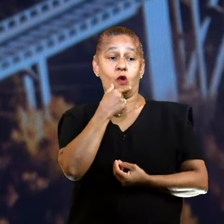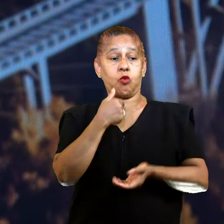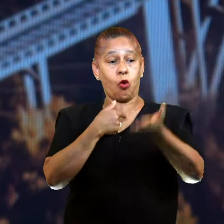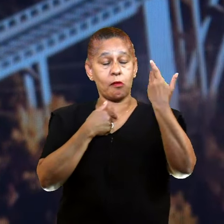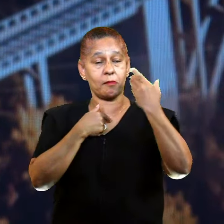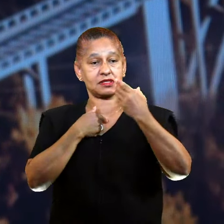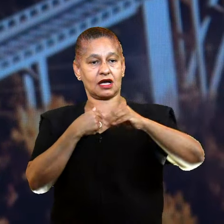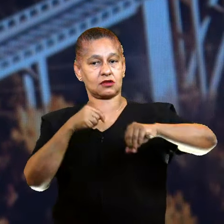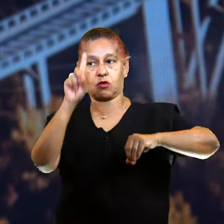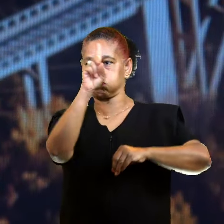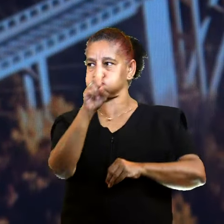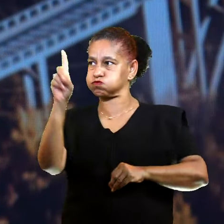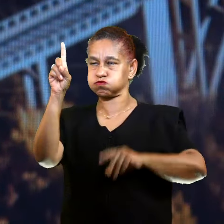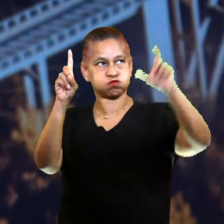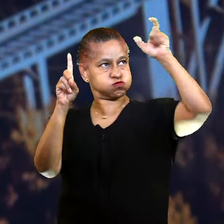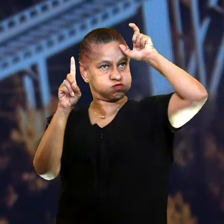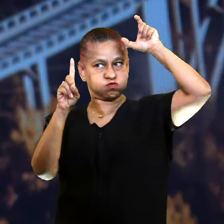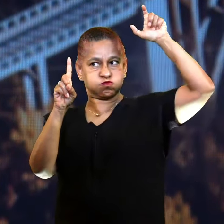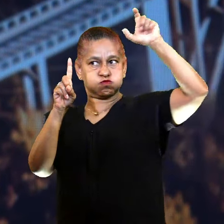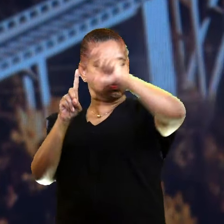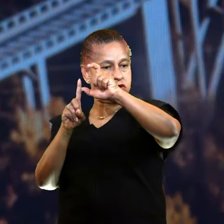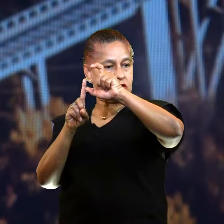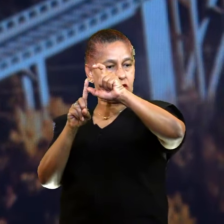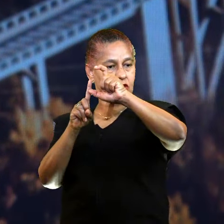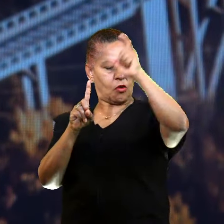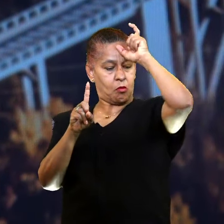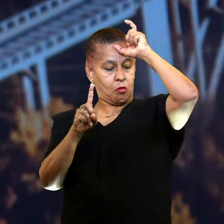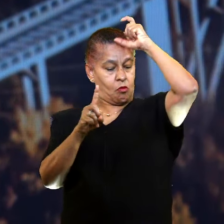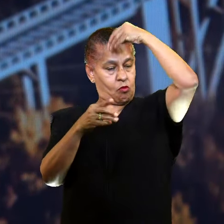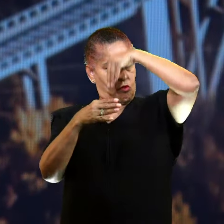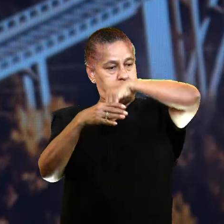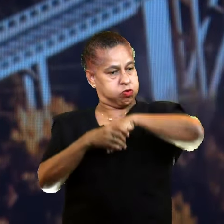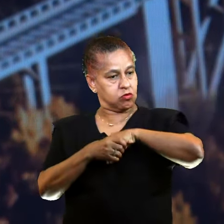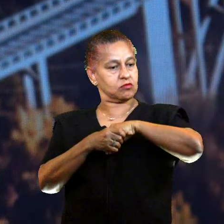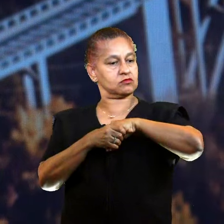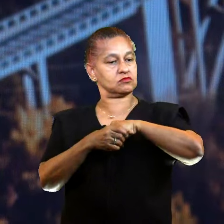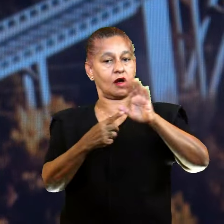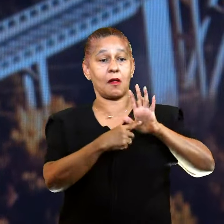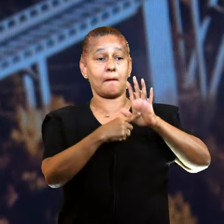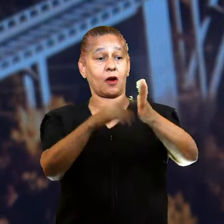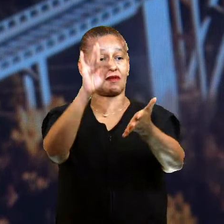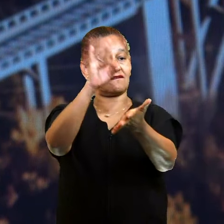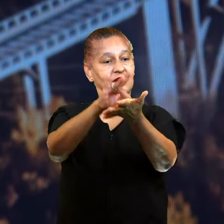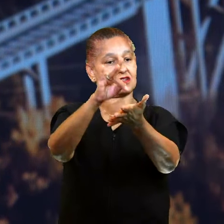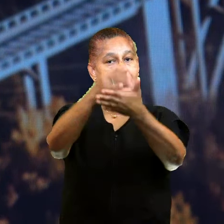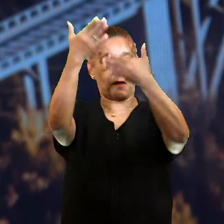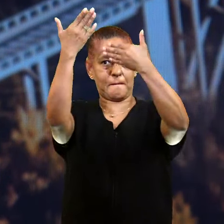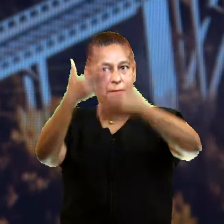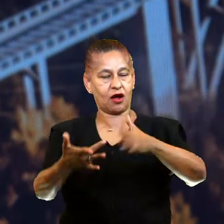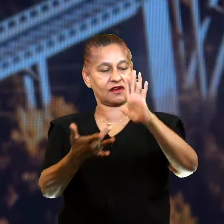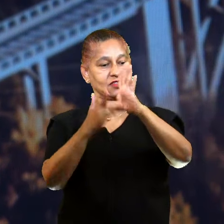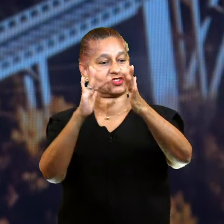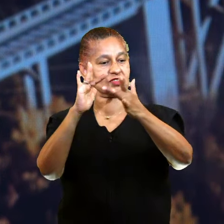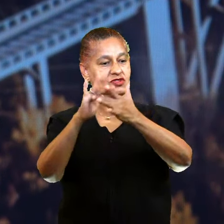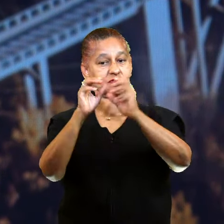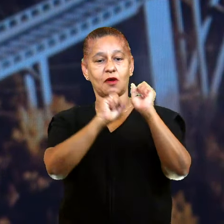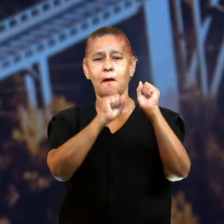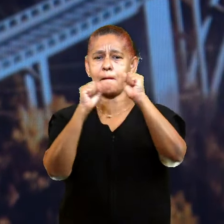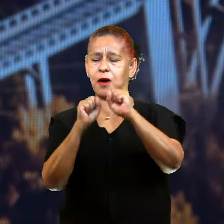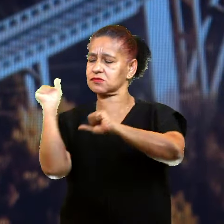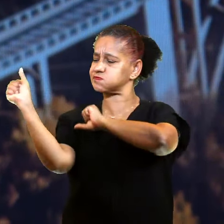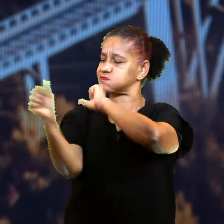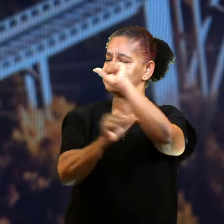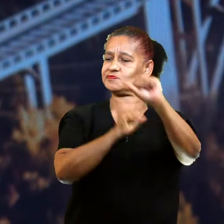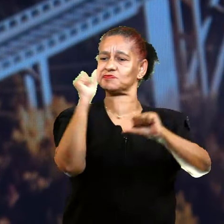Gadara, Ele é uma das revelações de que a graça de Deus pode transformar qualquer